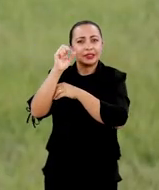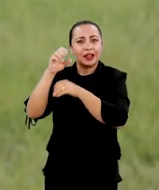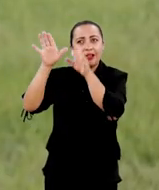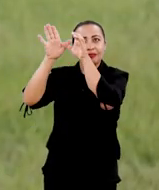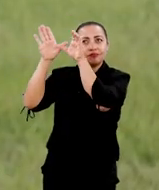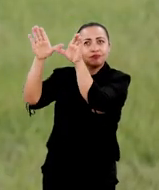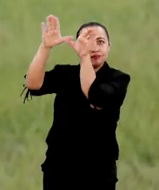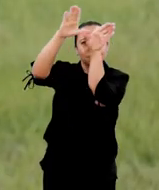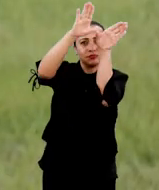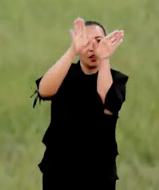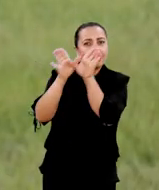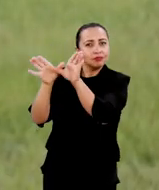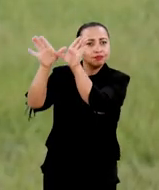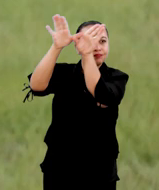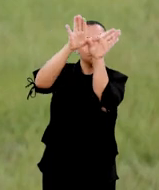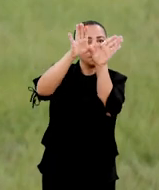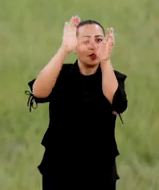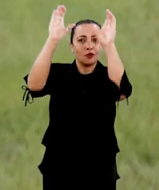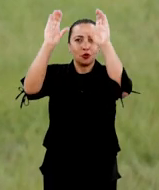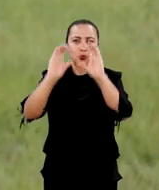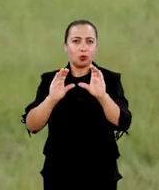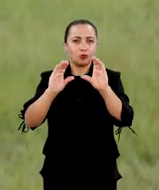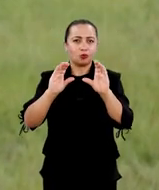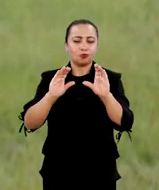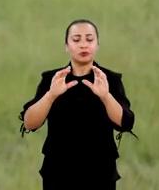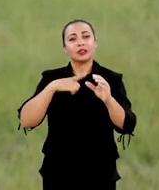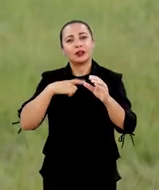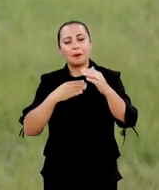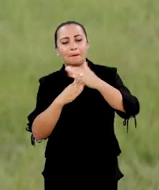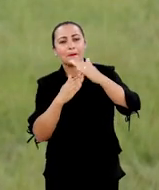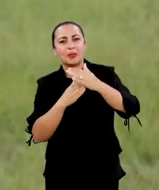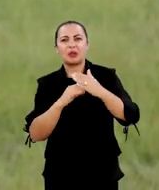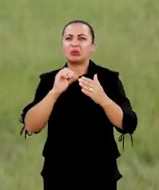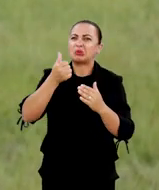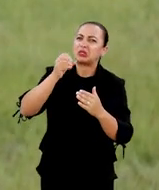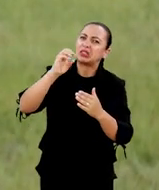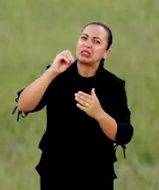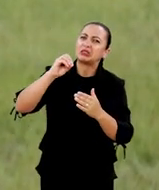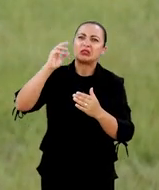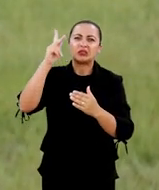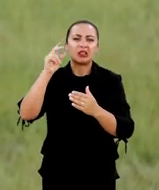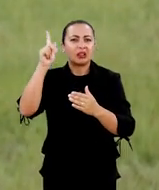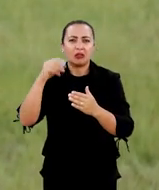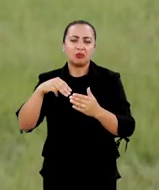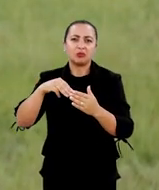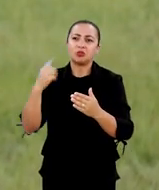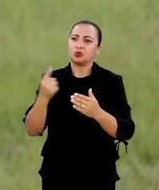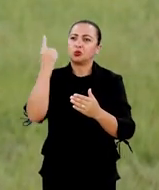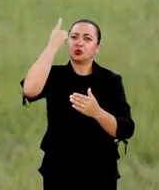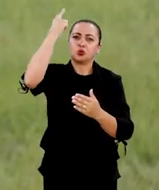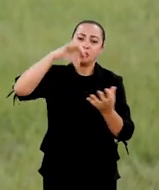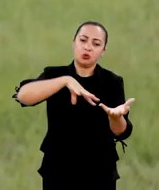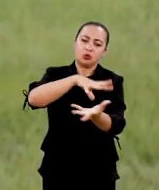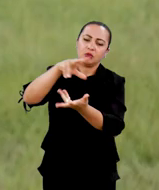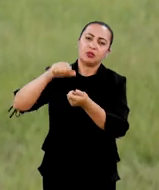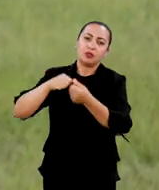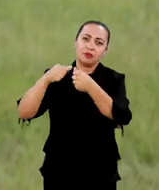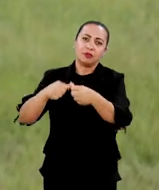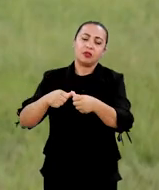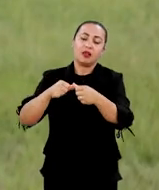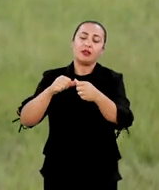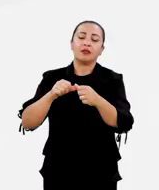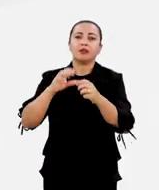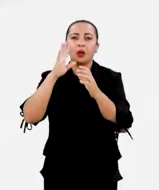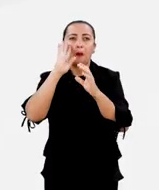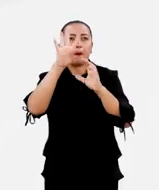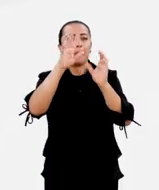chamados Leo Satellite, que são satélites de baixa órbita. Eles estão mais ou menos a 600 quilômetros de altitude. Eles têm umas órbitas